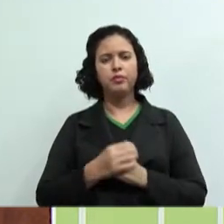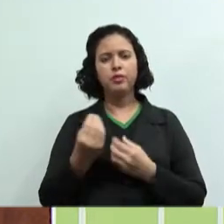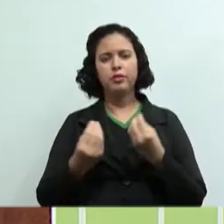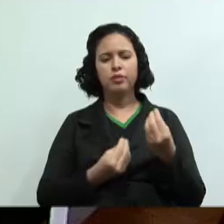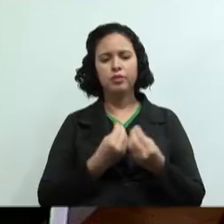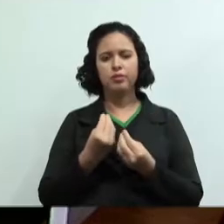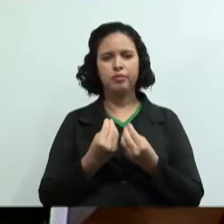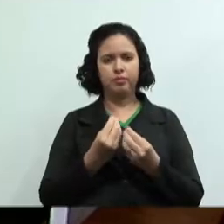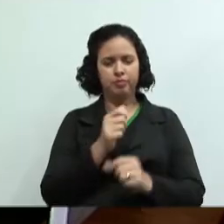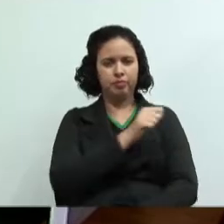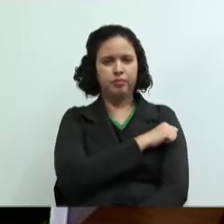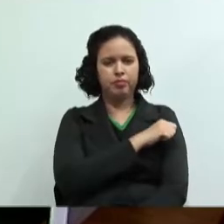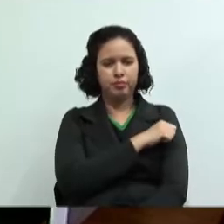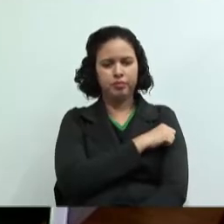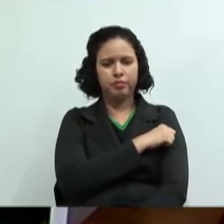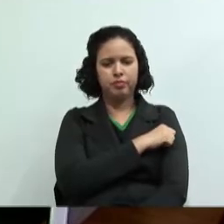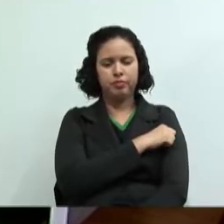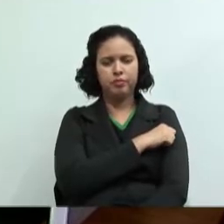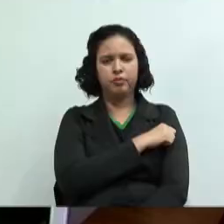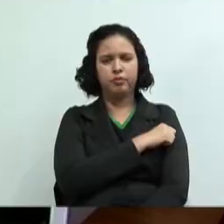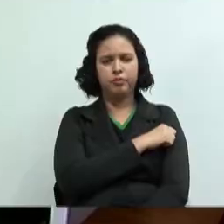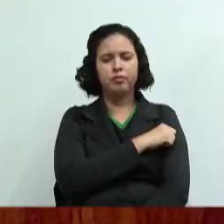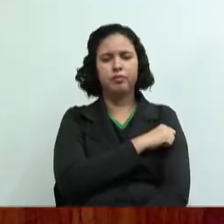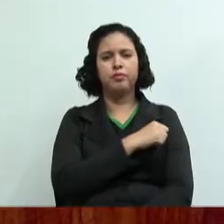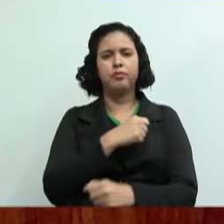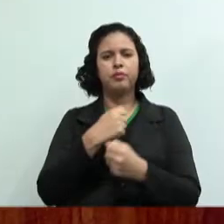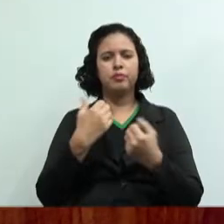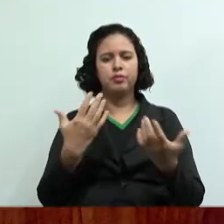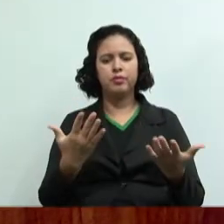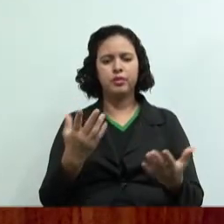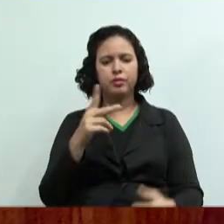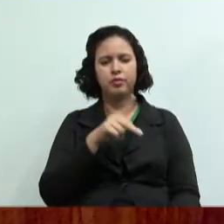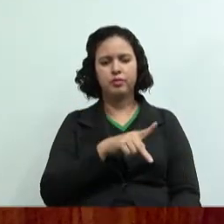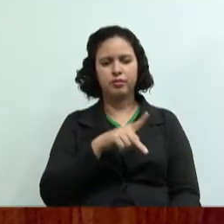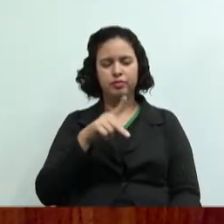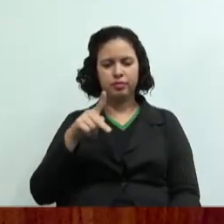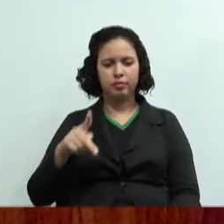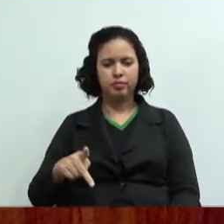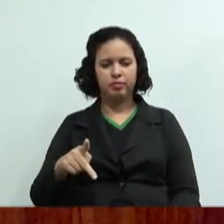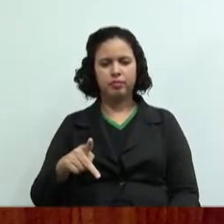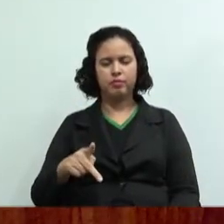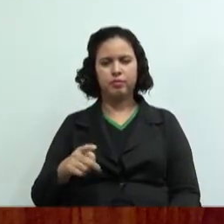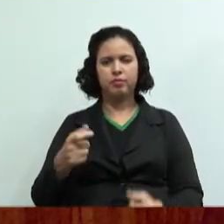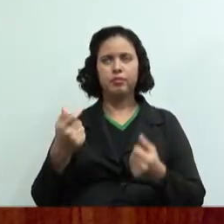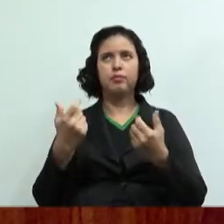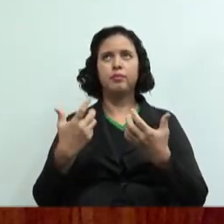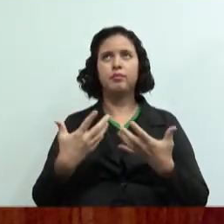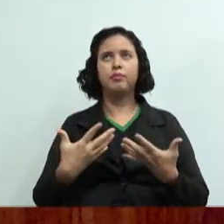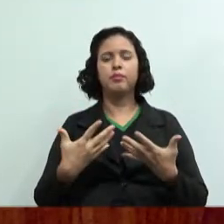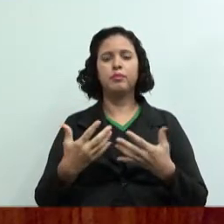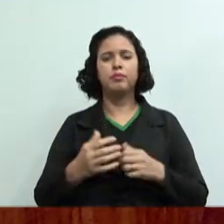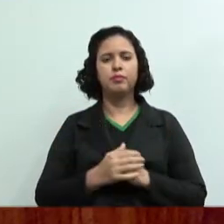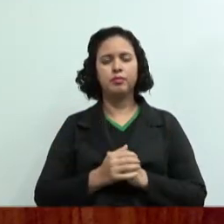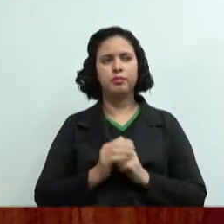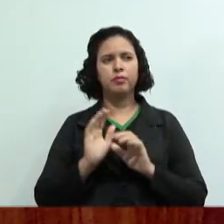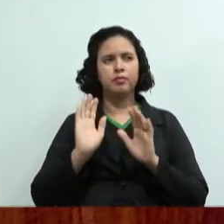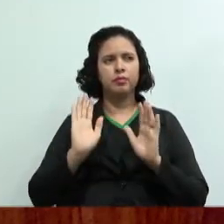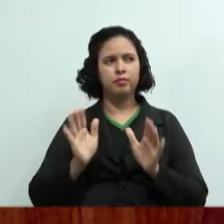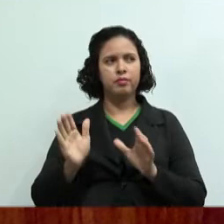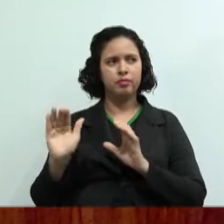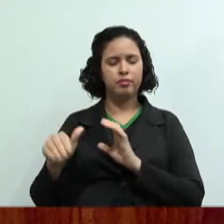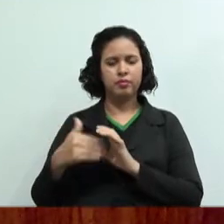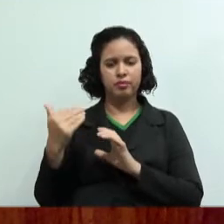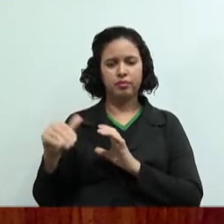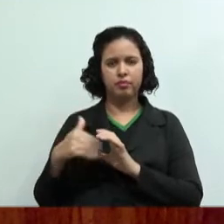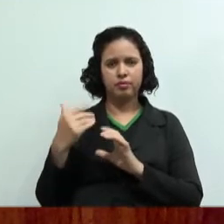professora Priscila? Bom, a professora Márcia, da escola Dona Benta, ela está dizendo, já mandei minha foto e ninguém